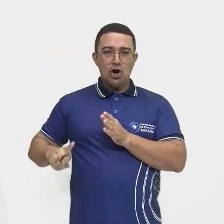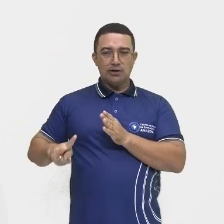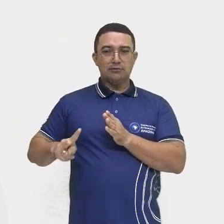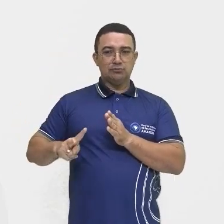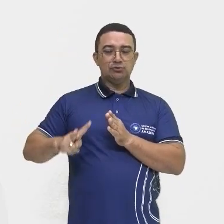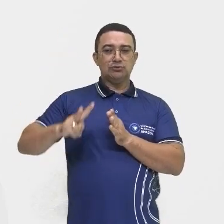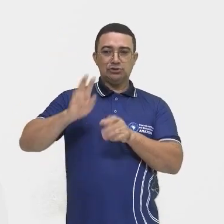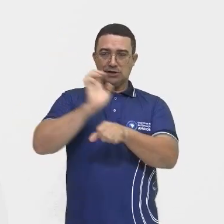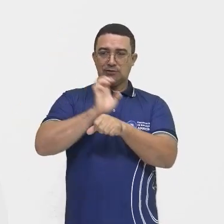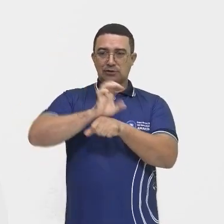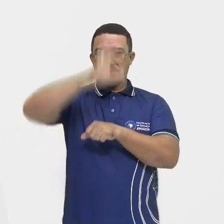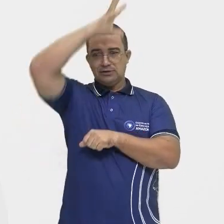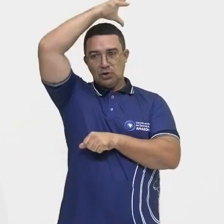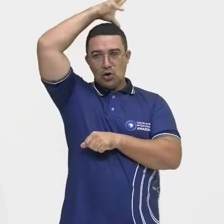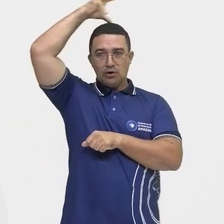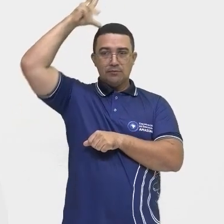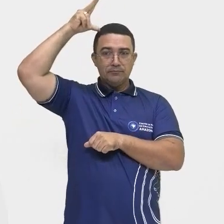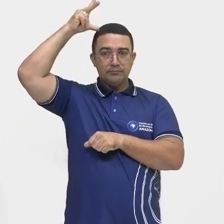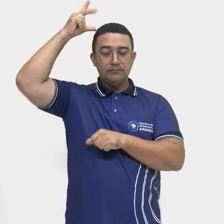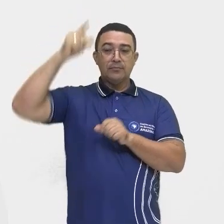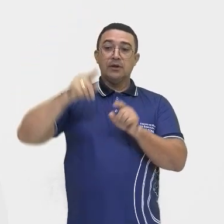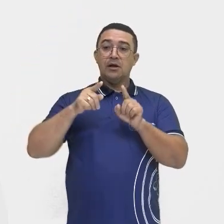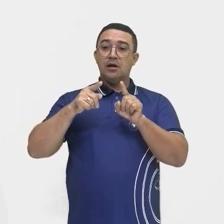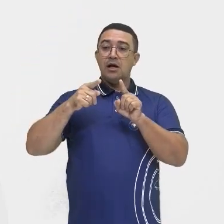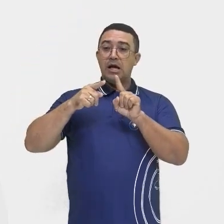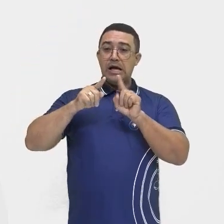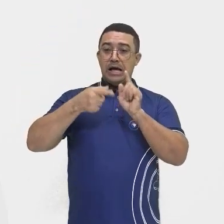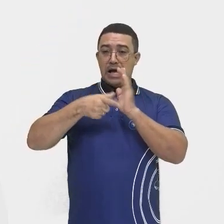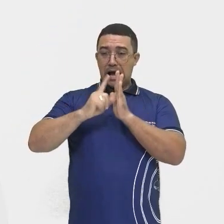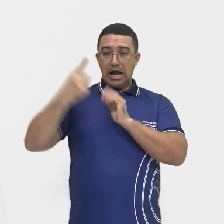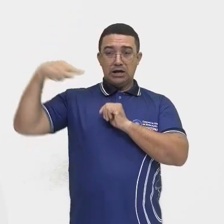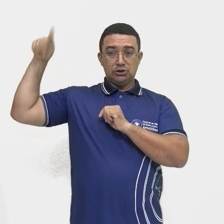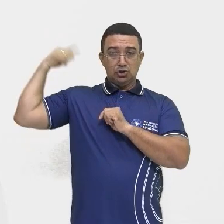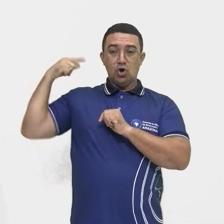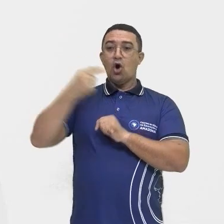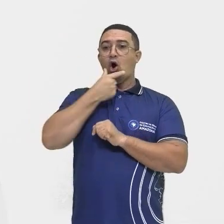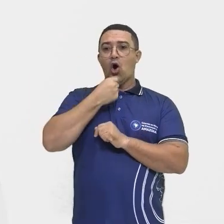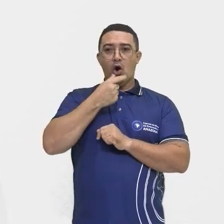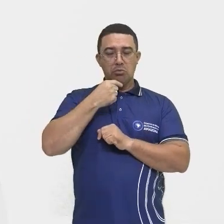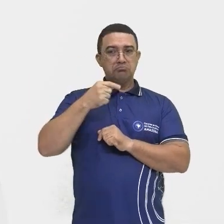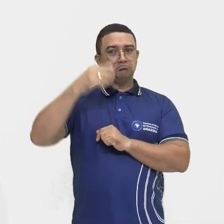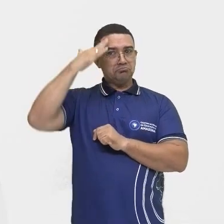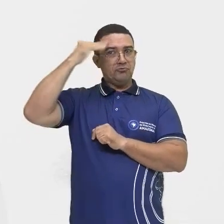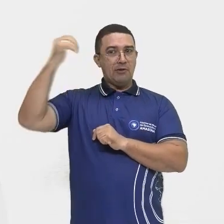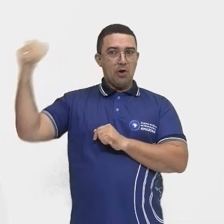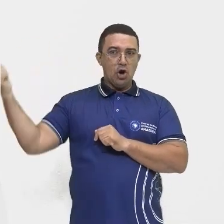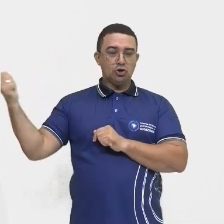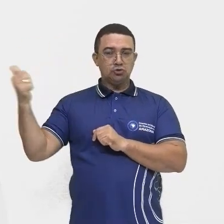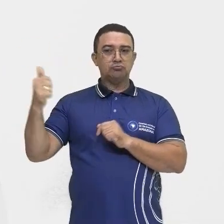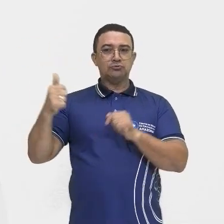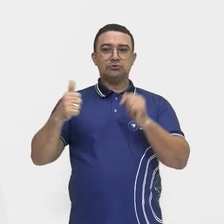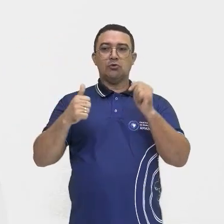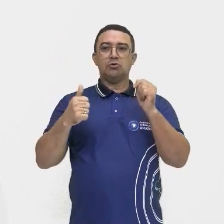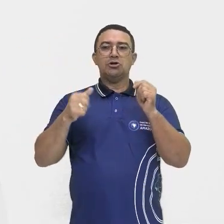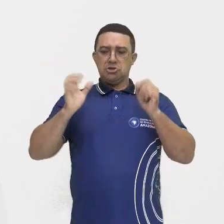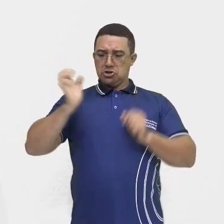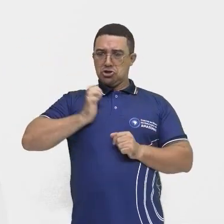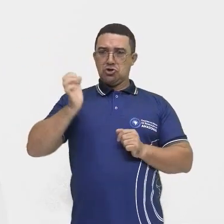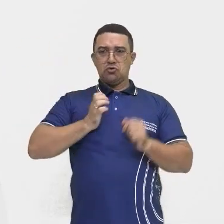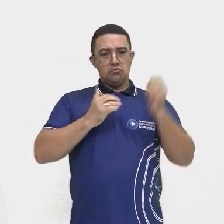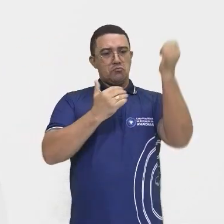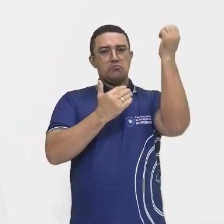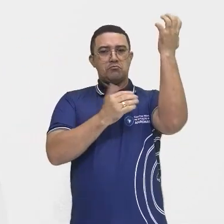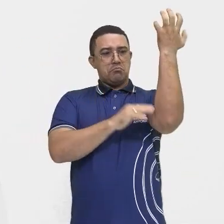estado. Ele pertenceu a um grande seringalista e comerciante, que com dificuldades financeiras,